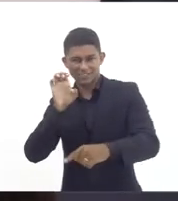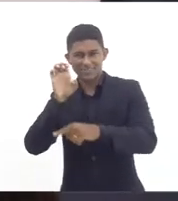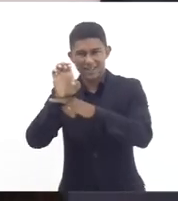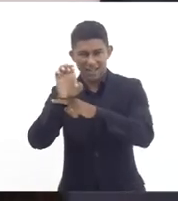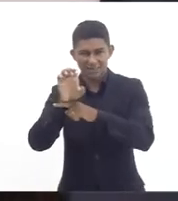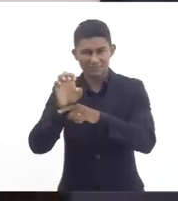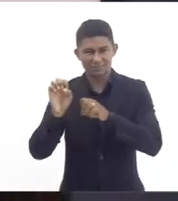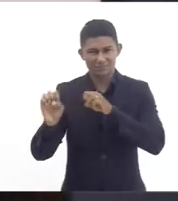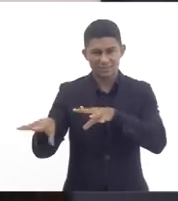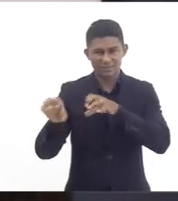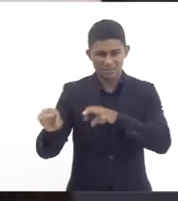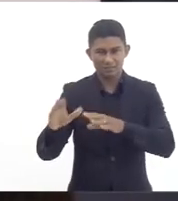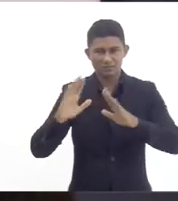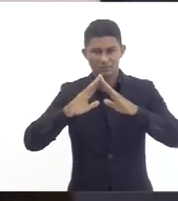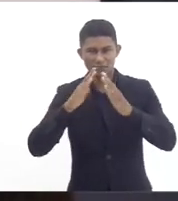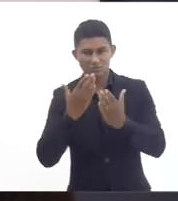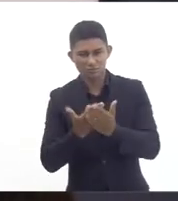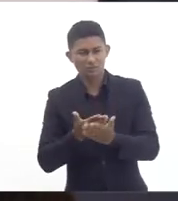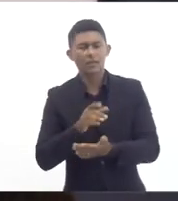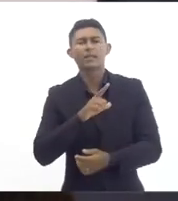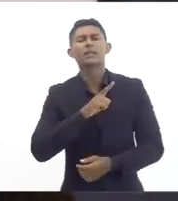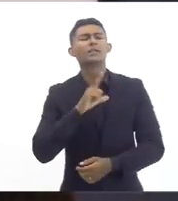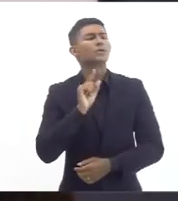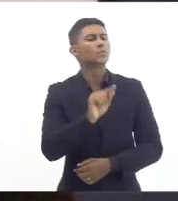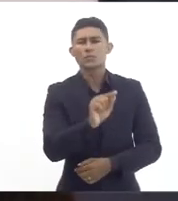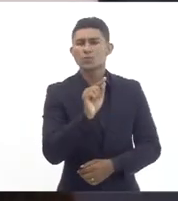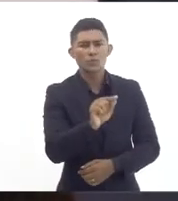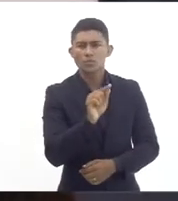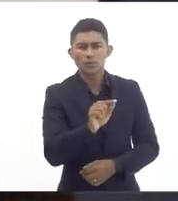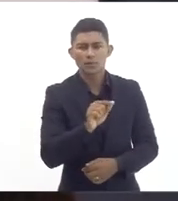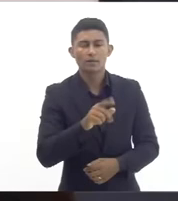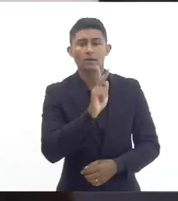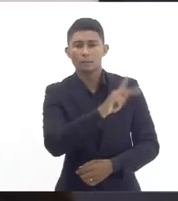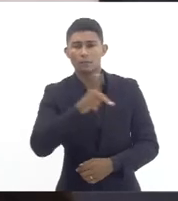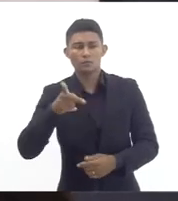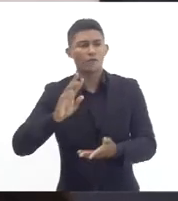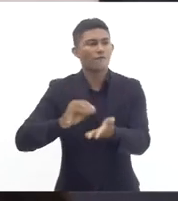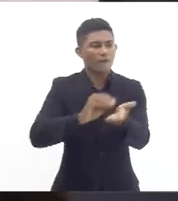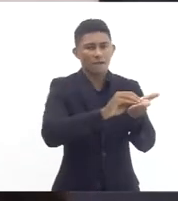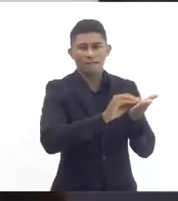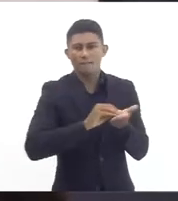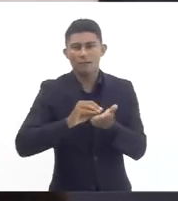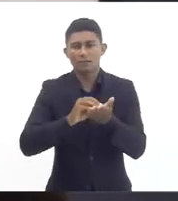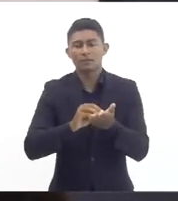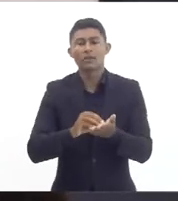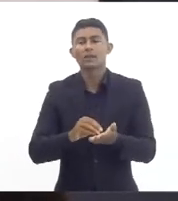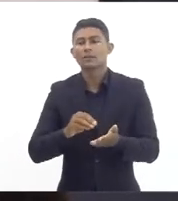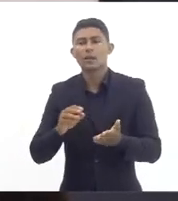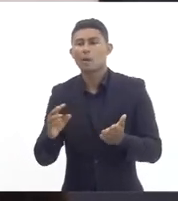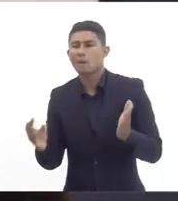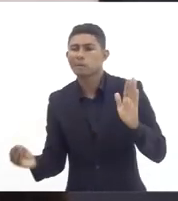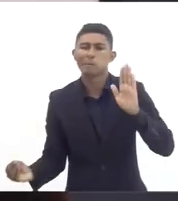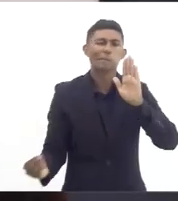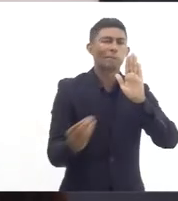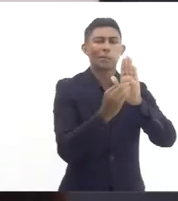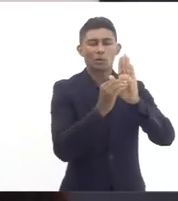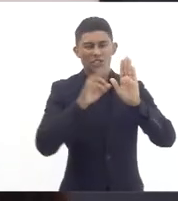carência de professores que seria colocar no histórico escolar a presença do SP